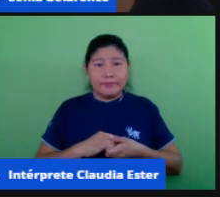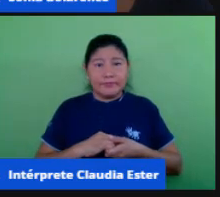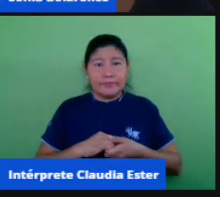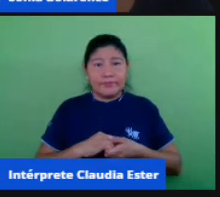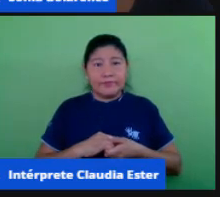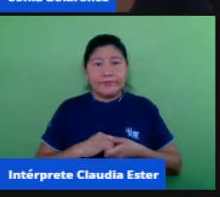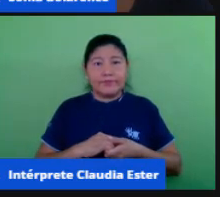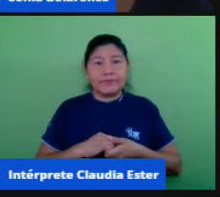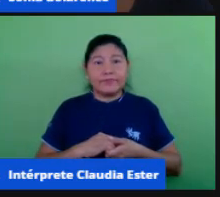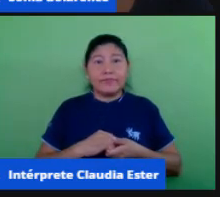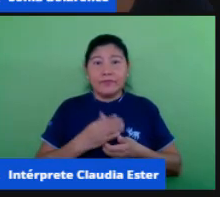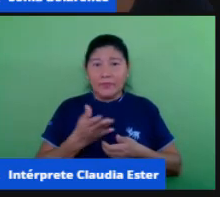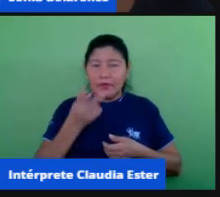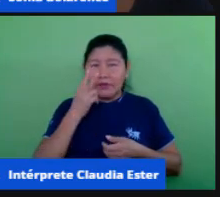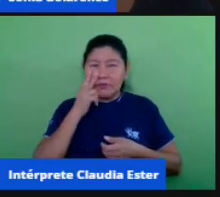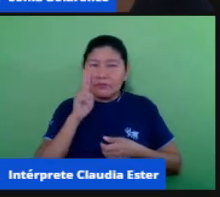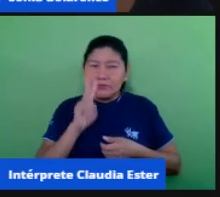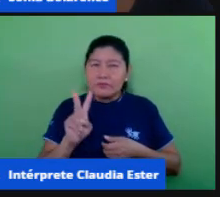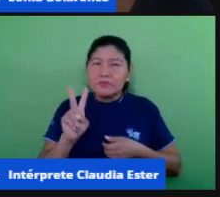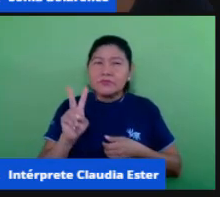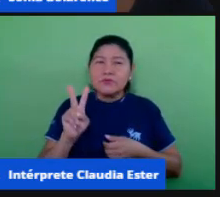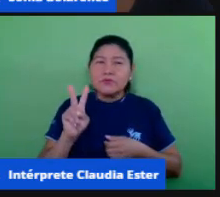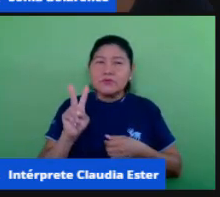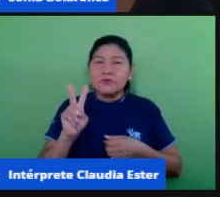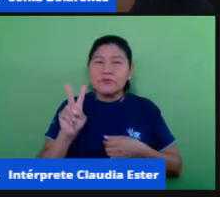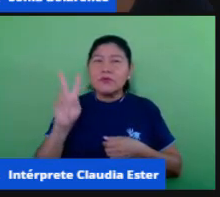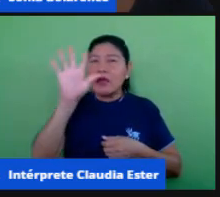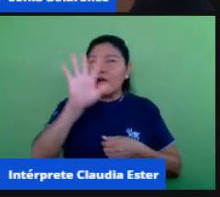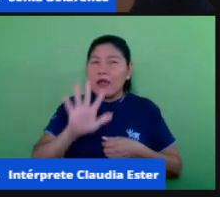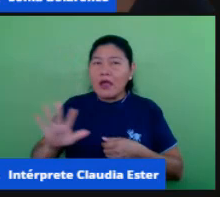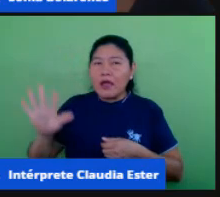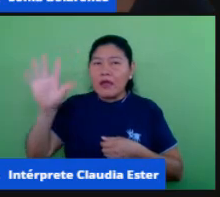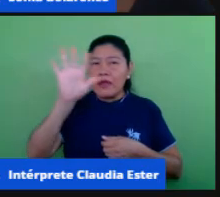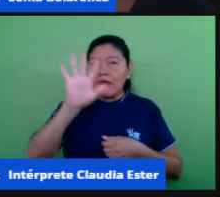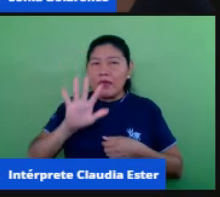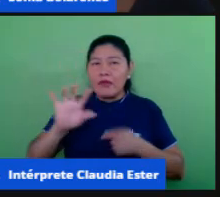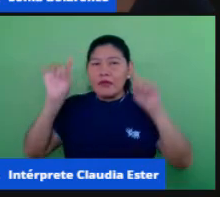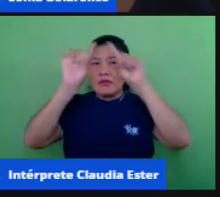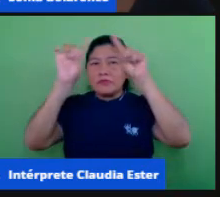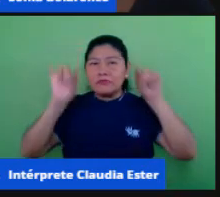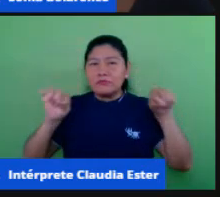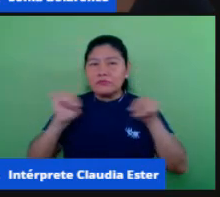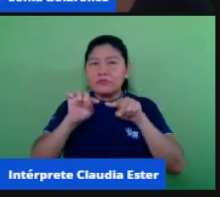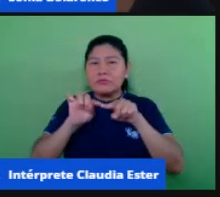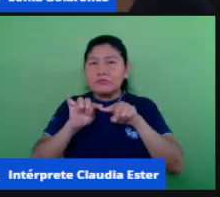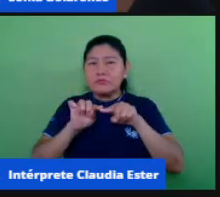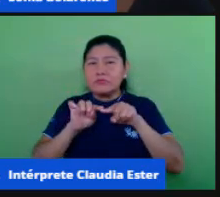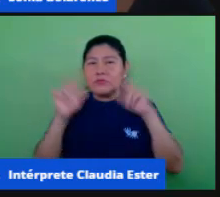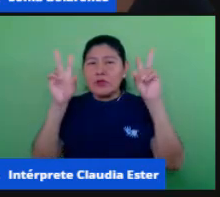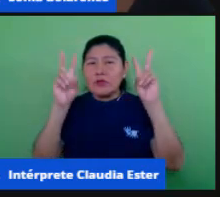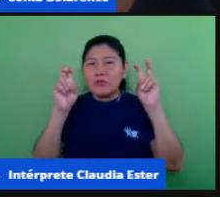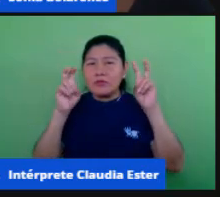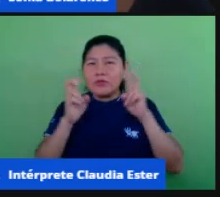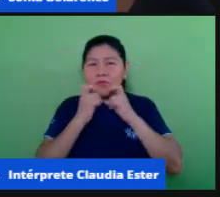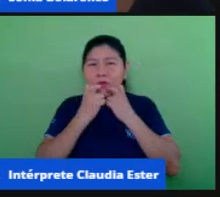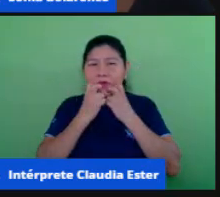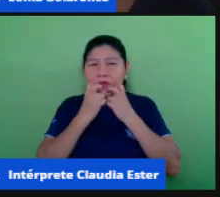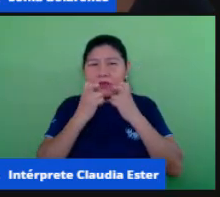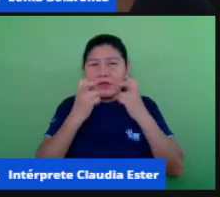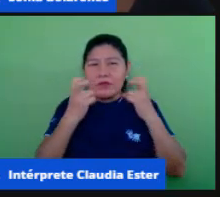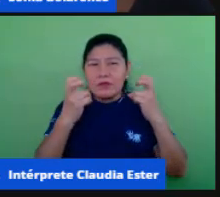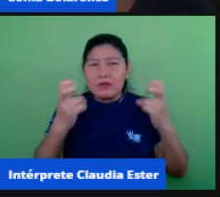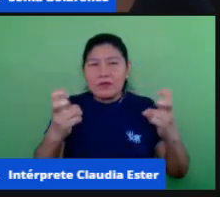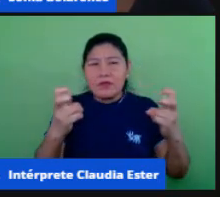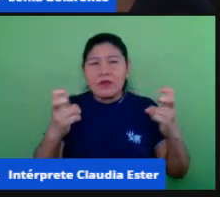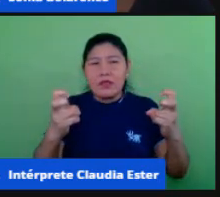nós trazemos um quadro que é o grito do Eduardo Mante né TICs